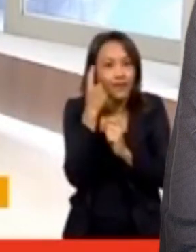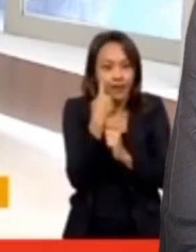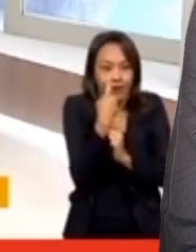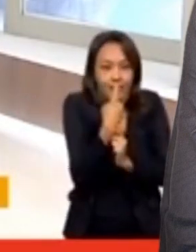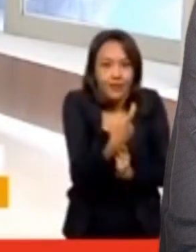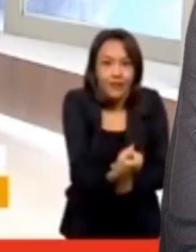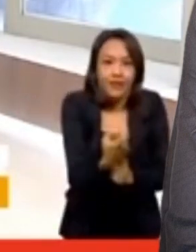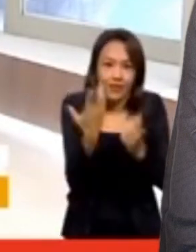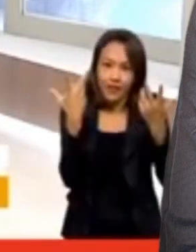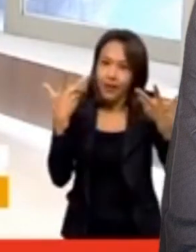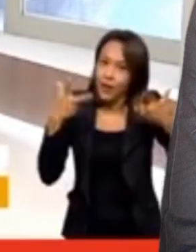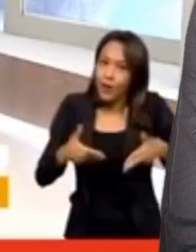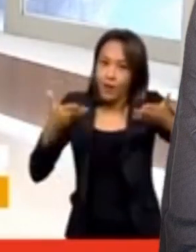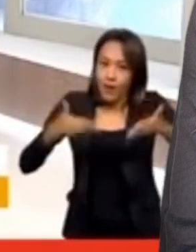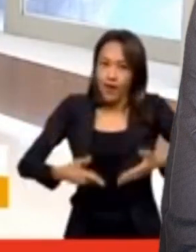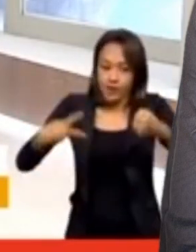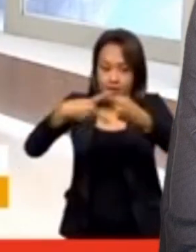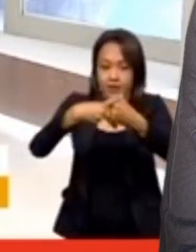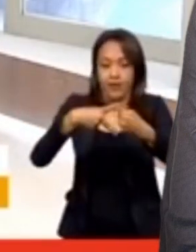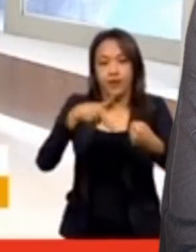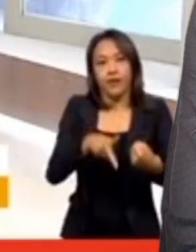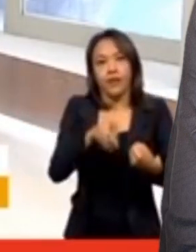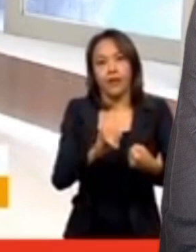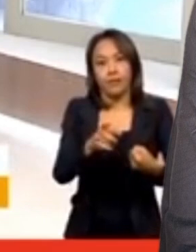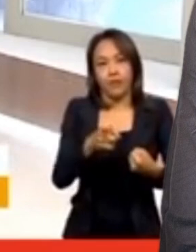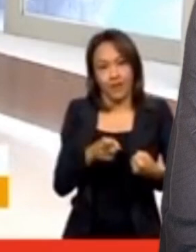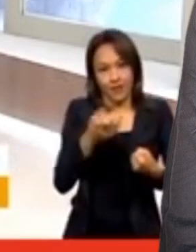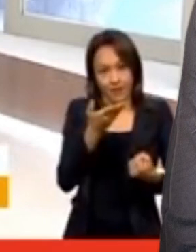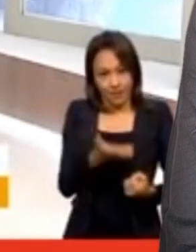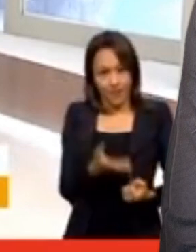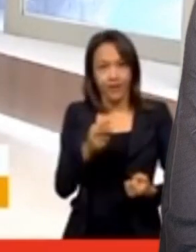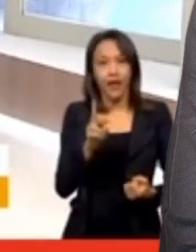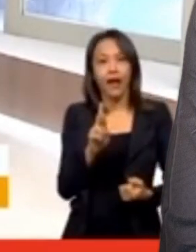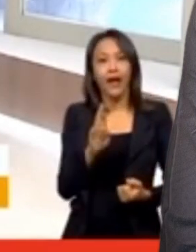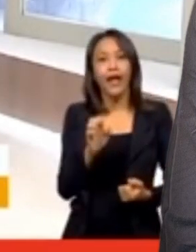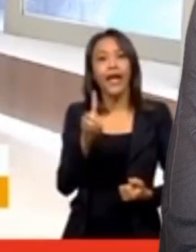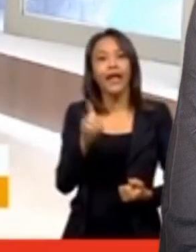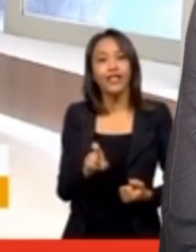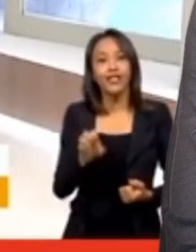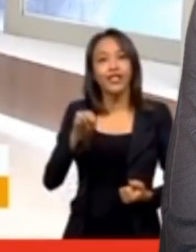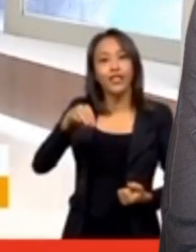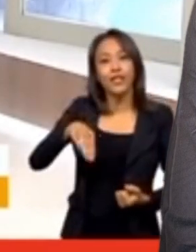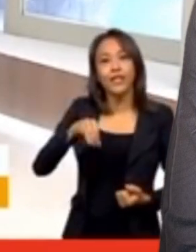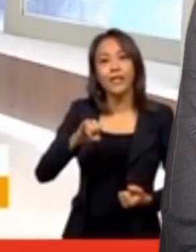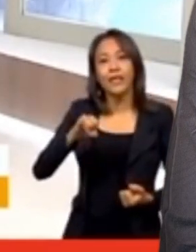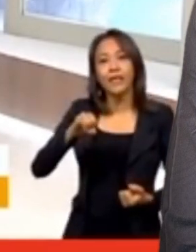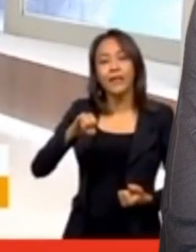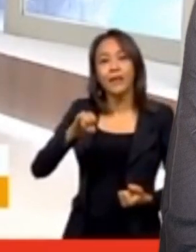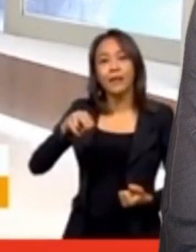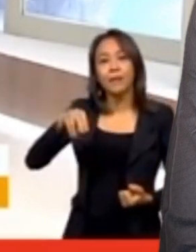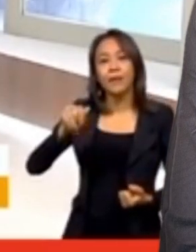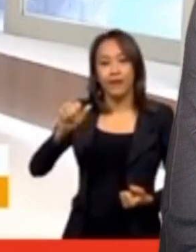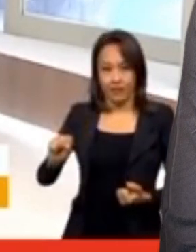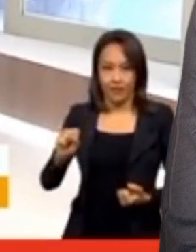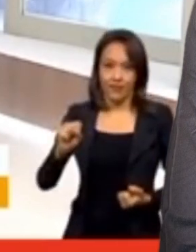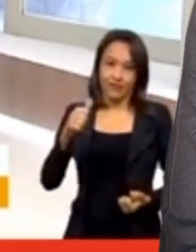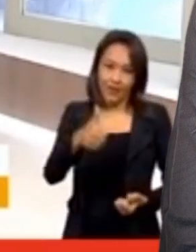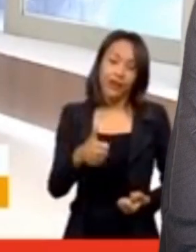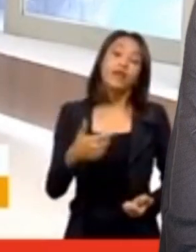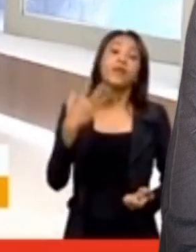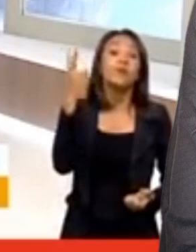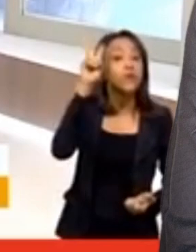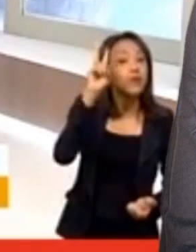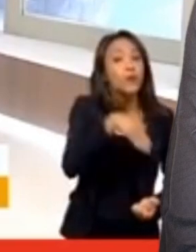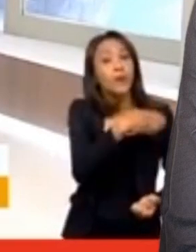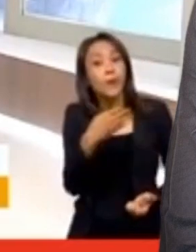acabou de ver lá da Rede Minas. O de hoje, então, já dei uma olhadinha no espelho, está imperdível. De segunda a